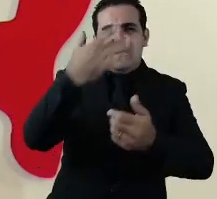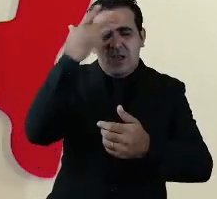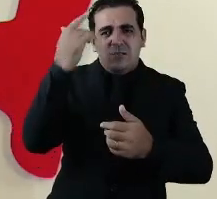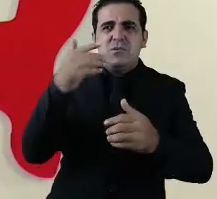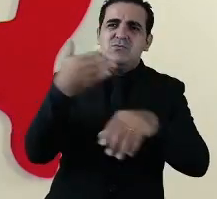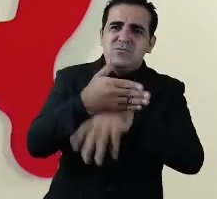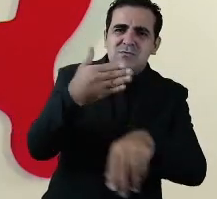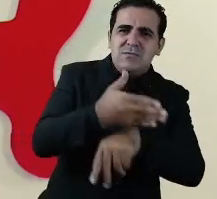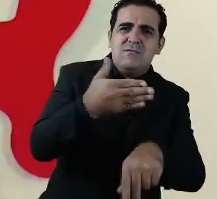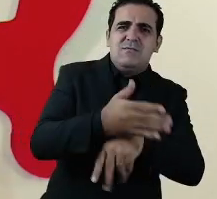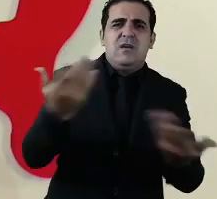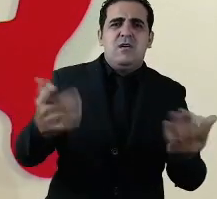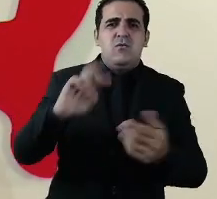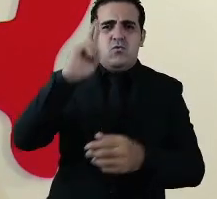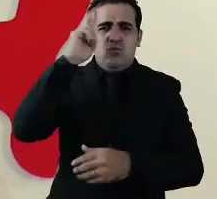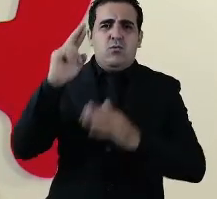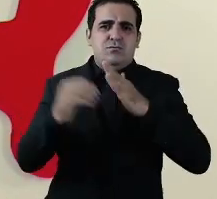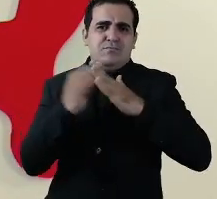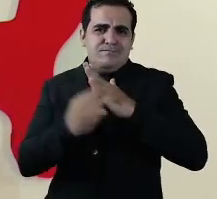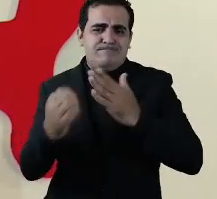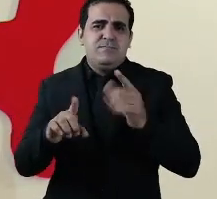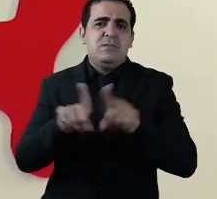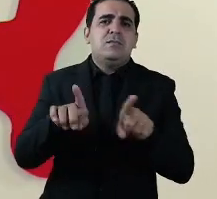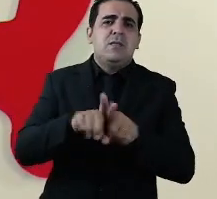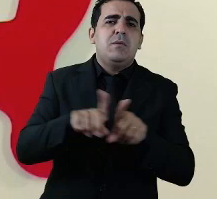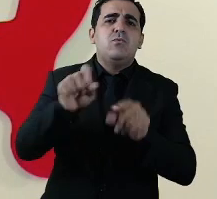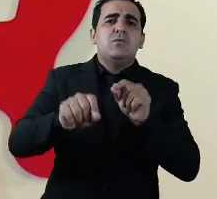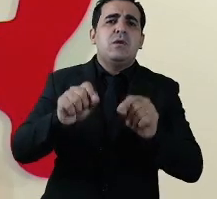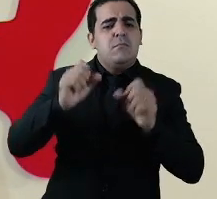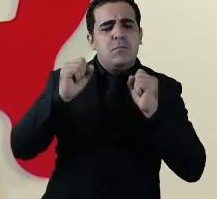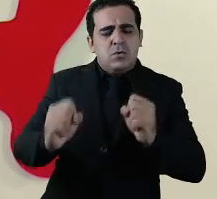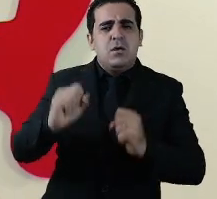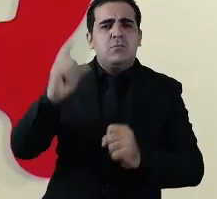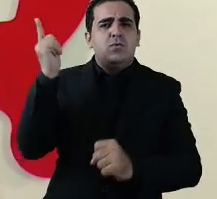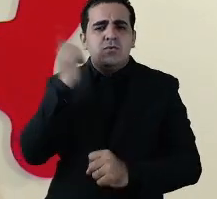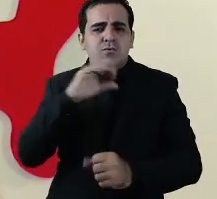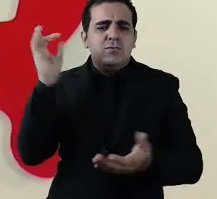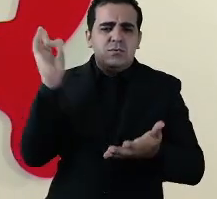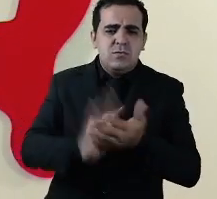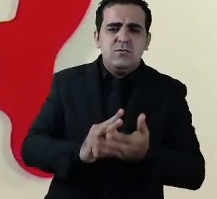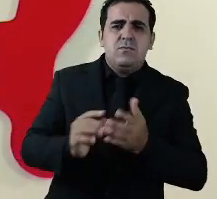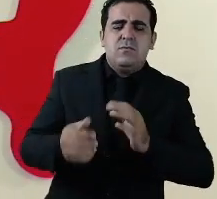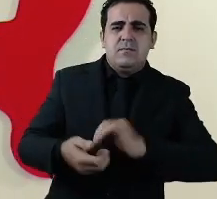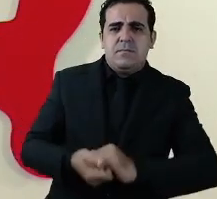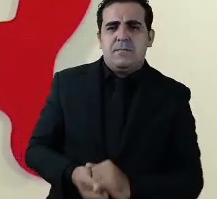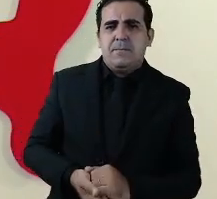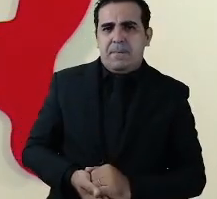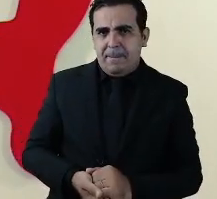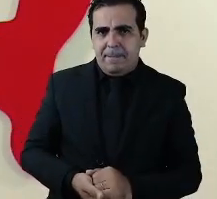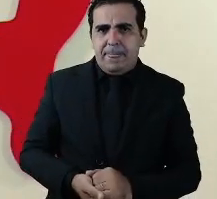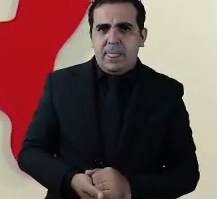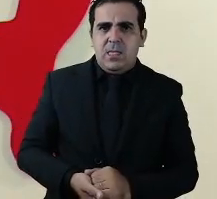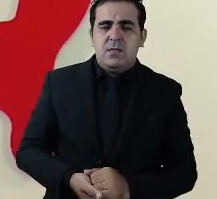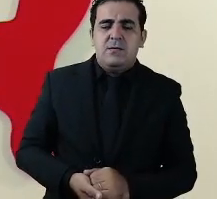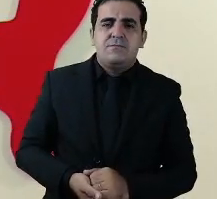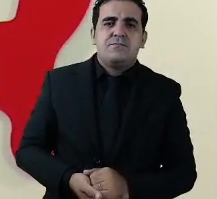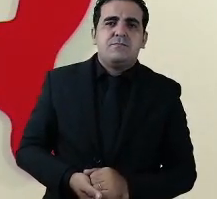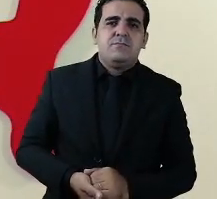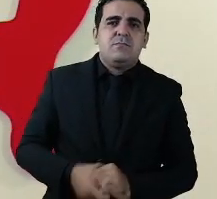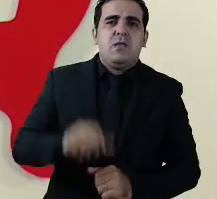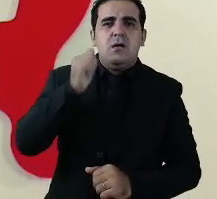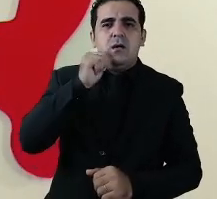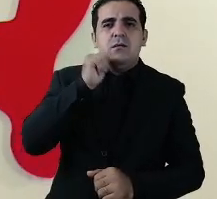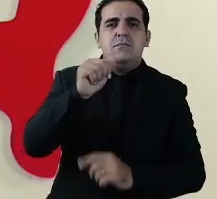consumidores dos empresários para que nós possamos garantir o cumprimento das normas sanitárias a